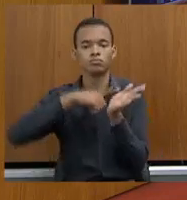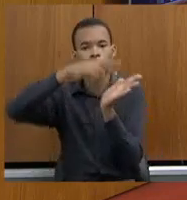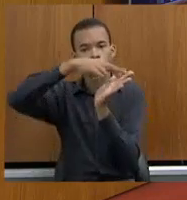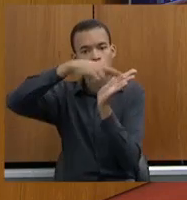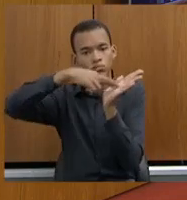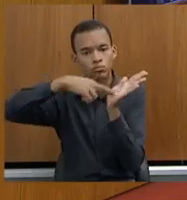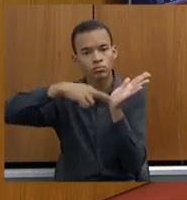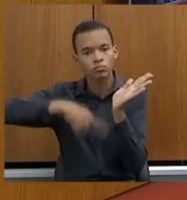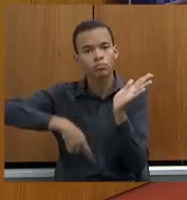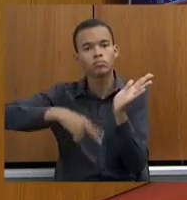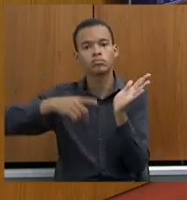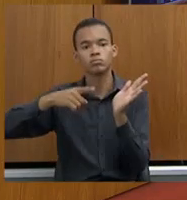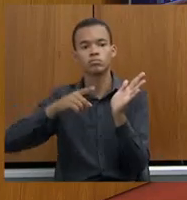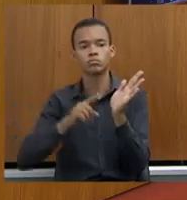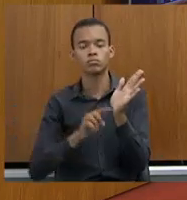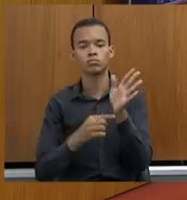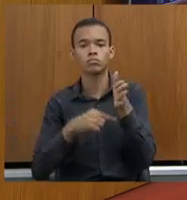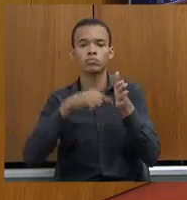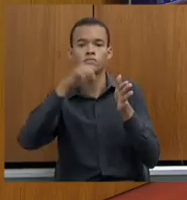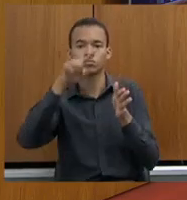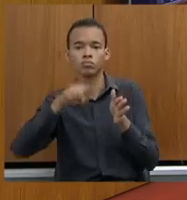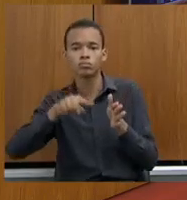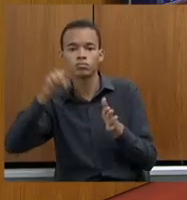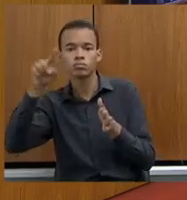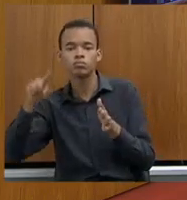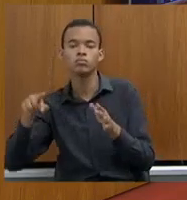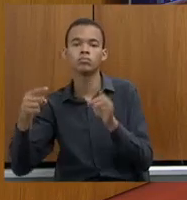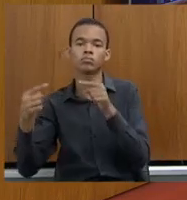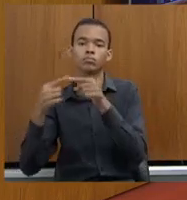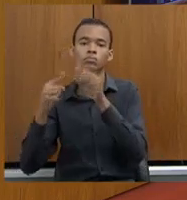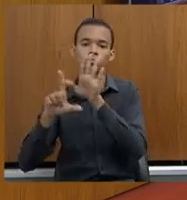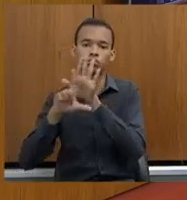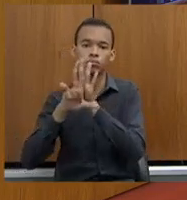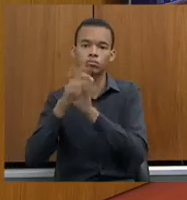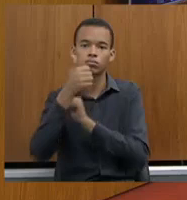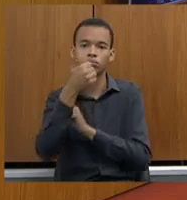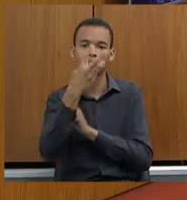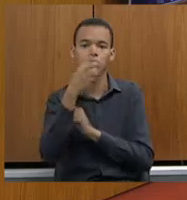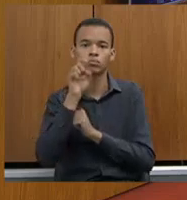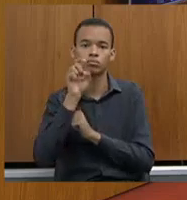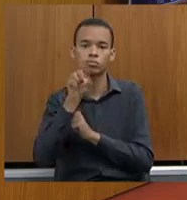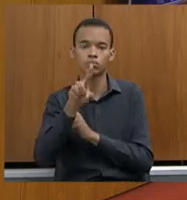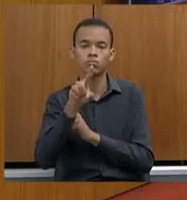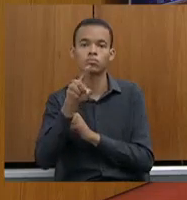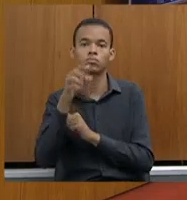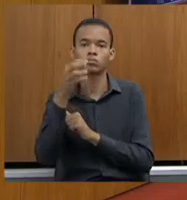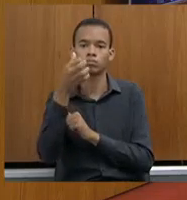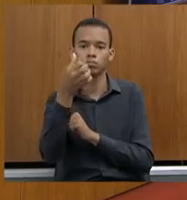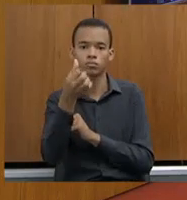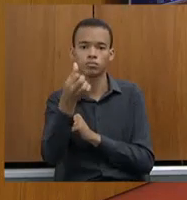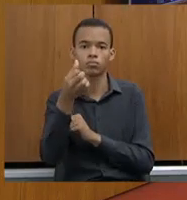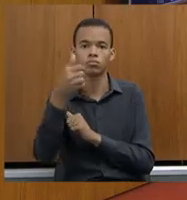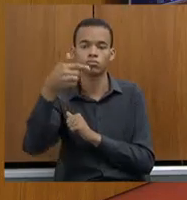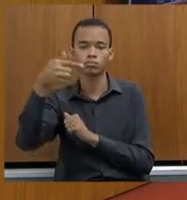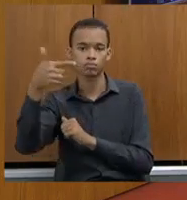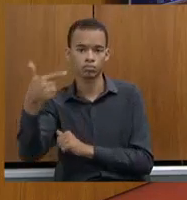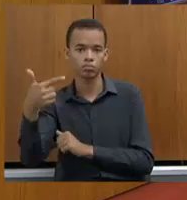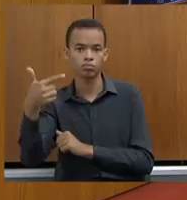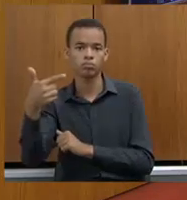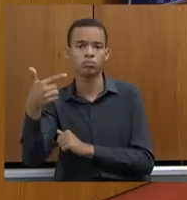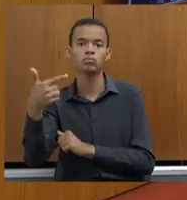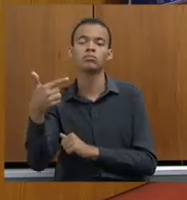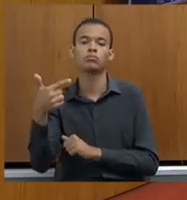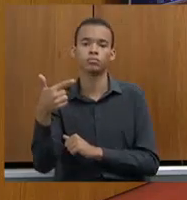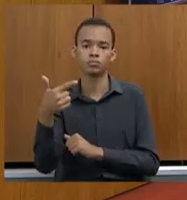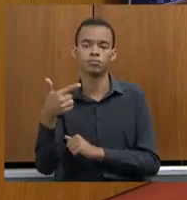estatístico que cumpre com a Lei 13.772. Então, esse é um relatório,